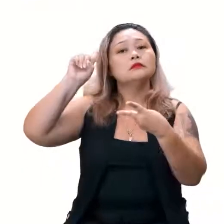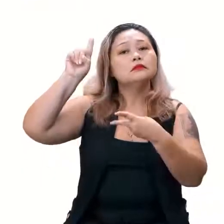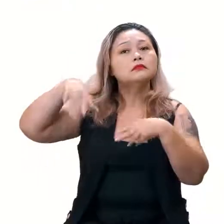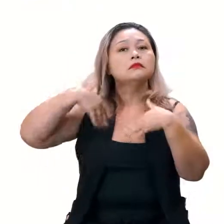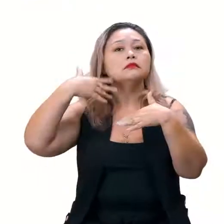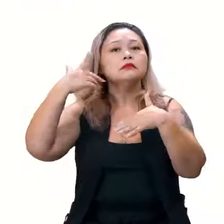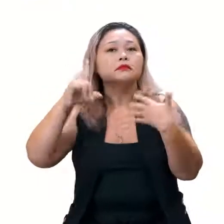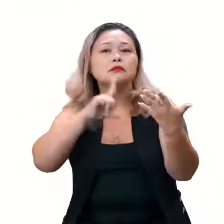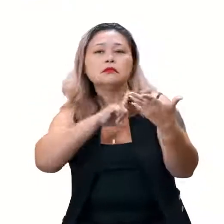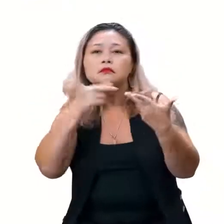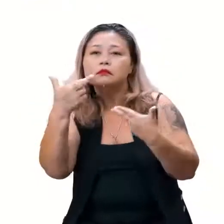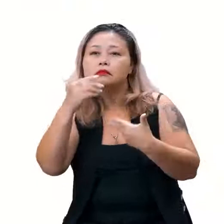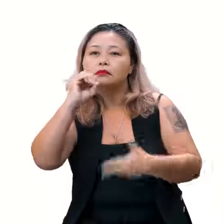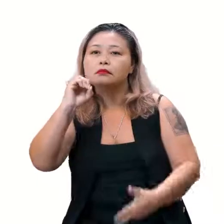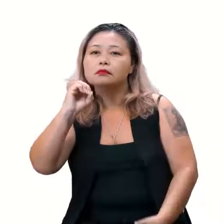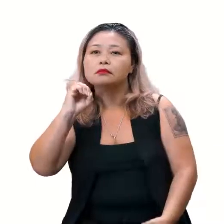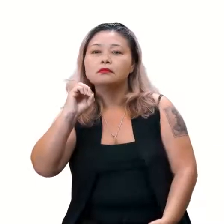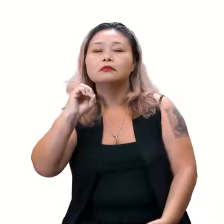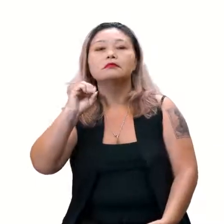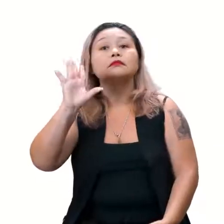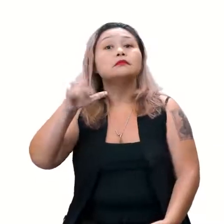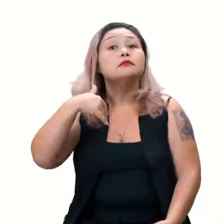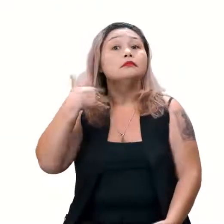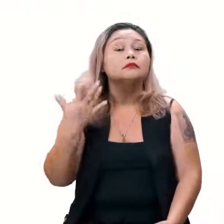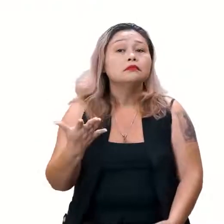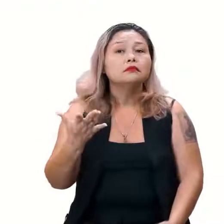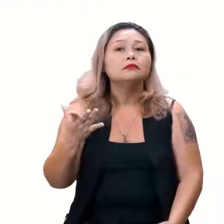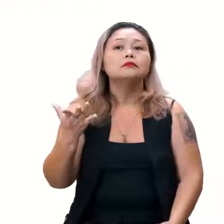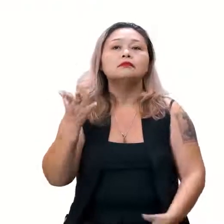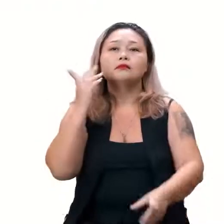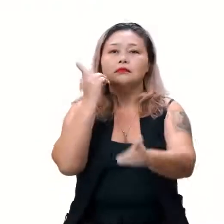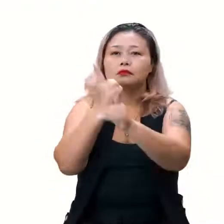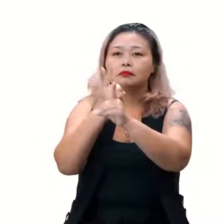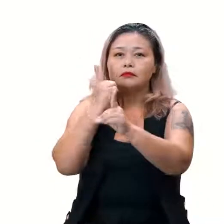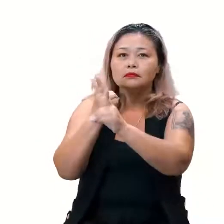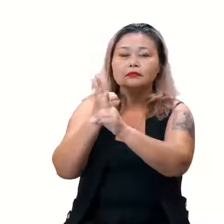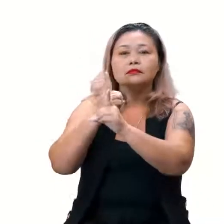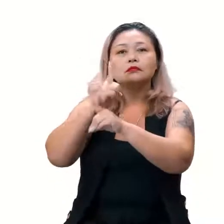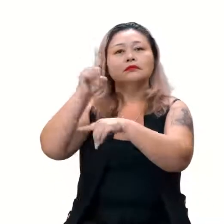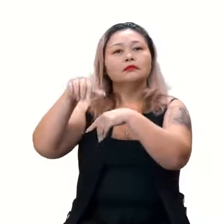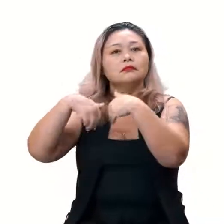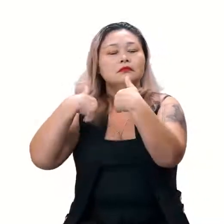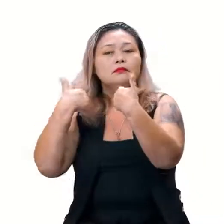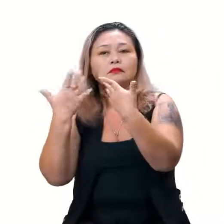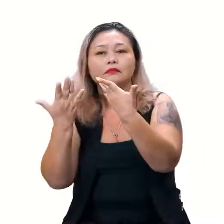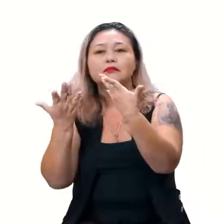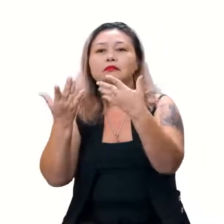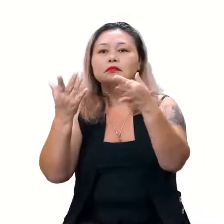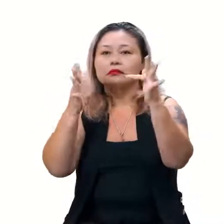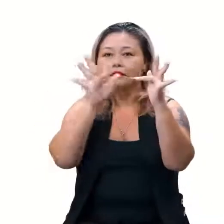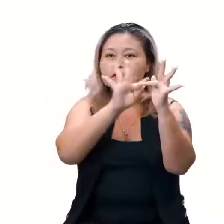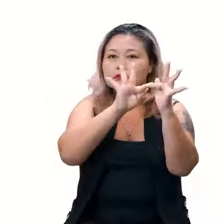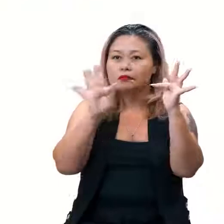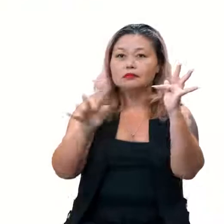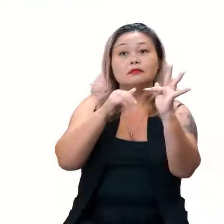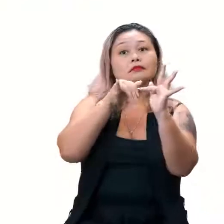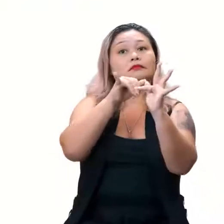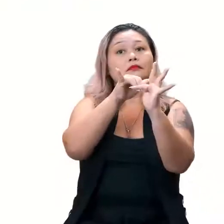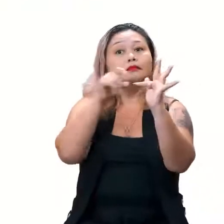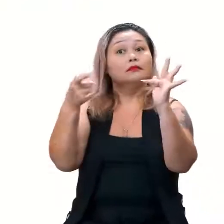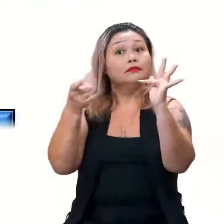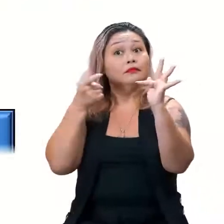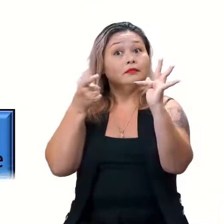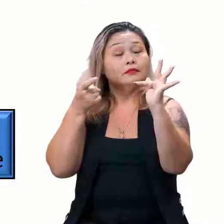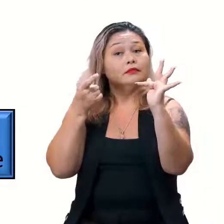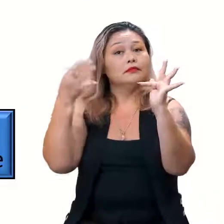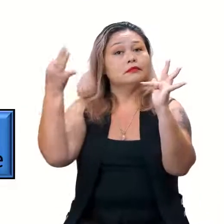tem que igualar o y a zero. Ou seja, vamos encontrar o valor da nossa função que toca o eixo x. O